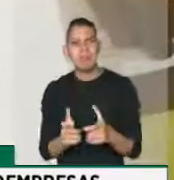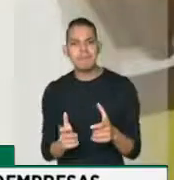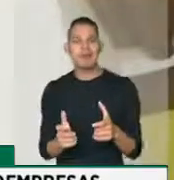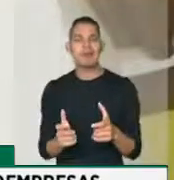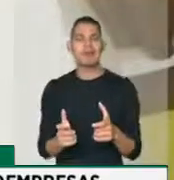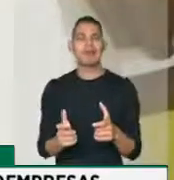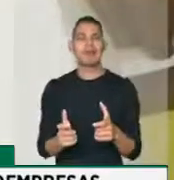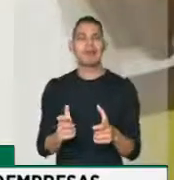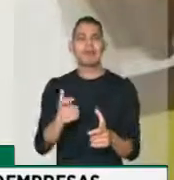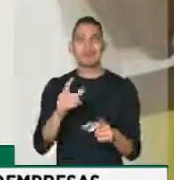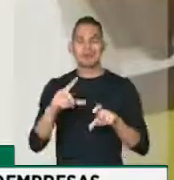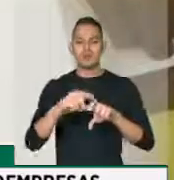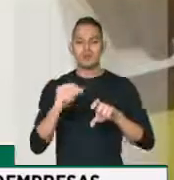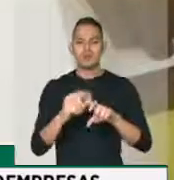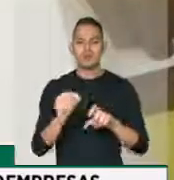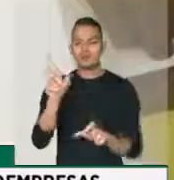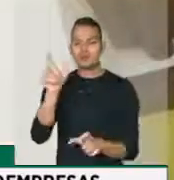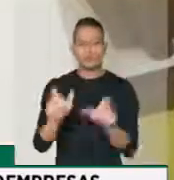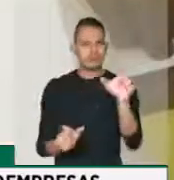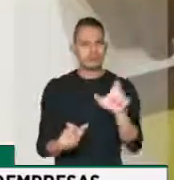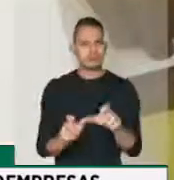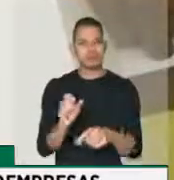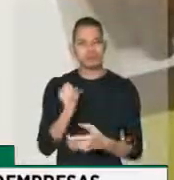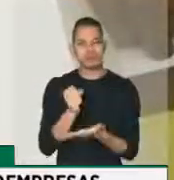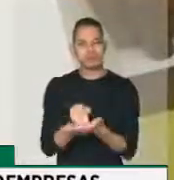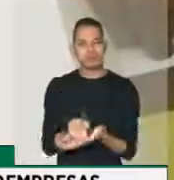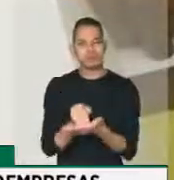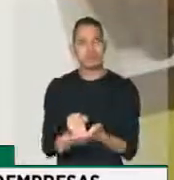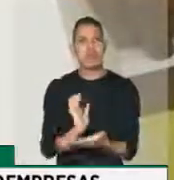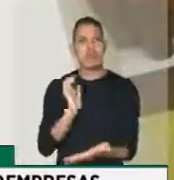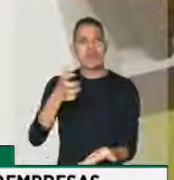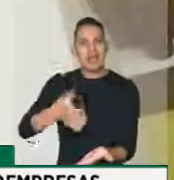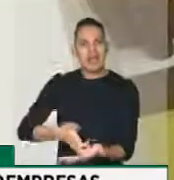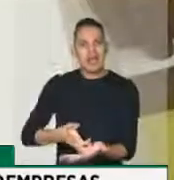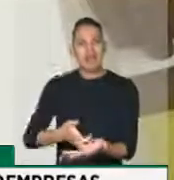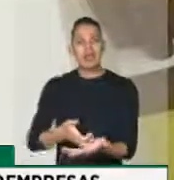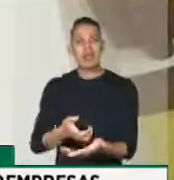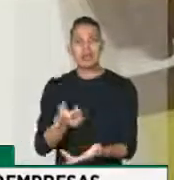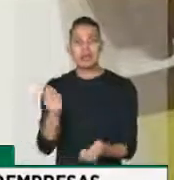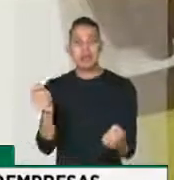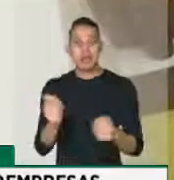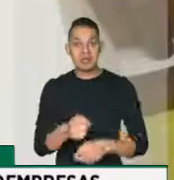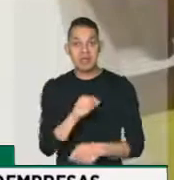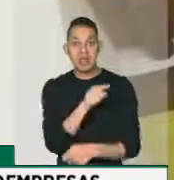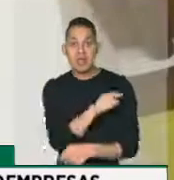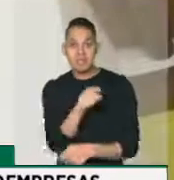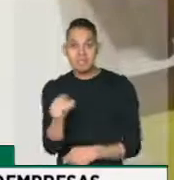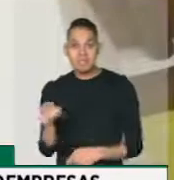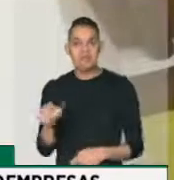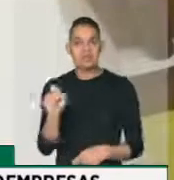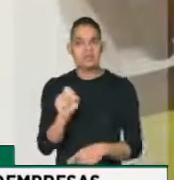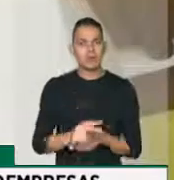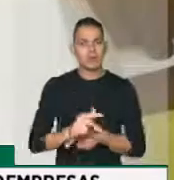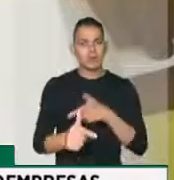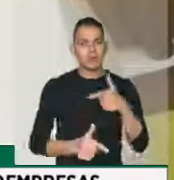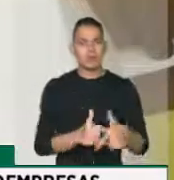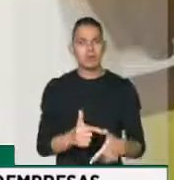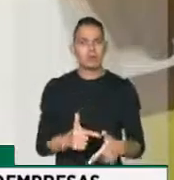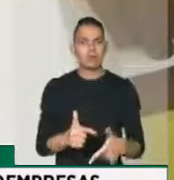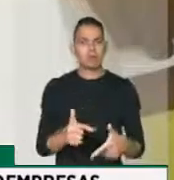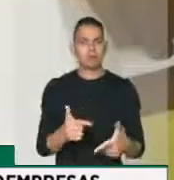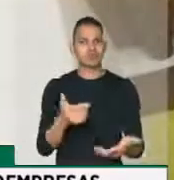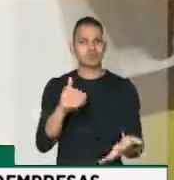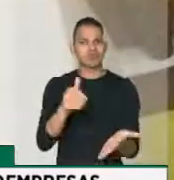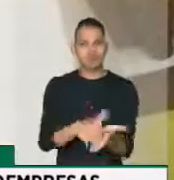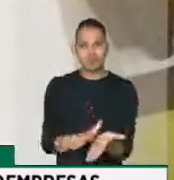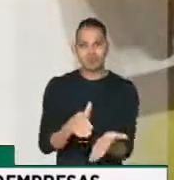pequenos e médios empresários, uma política de crédito que possibilite que esses empregos não venham a fechar, que